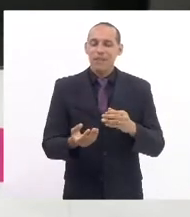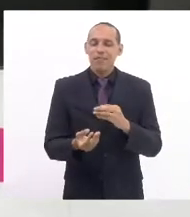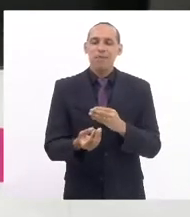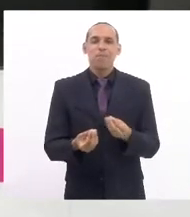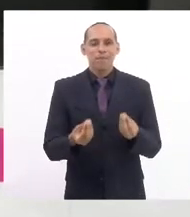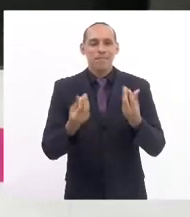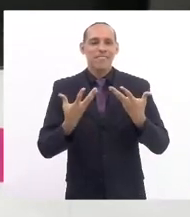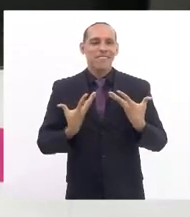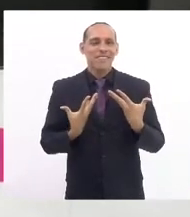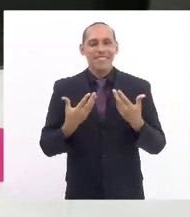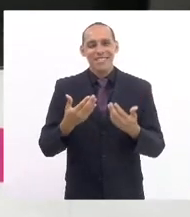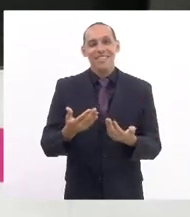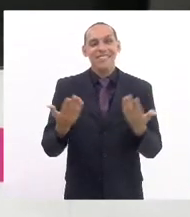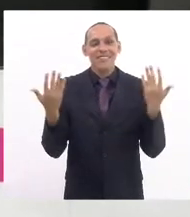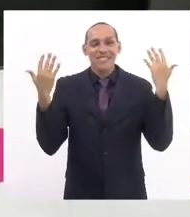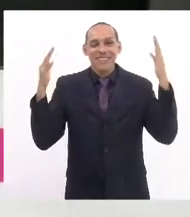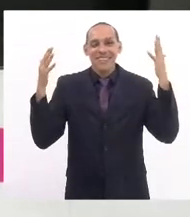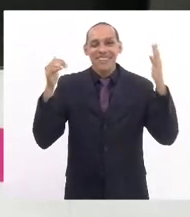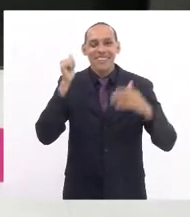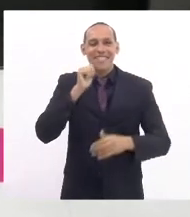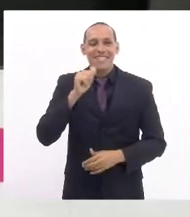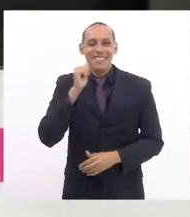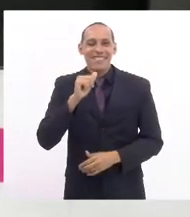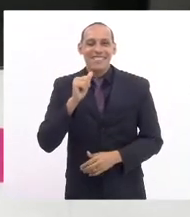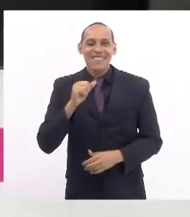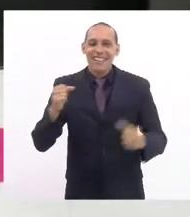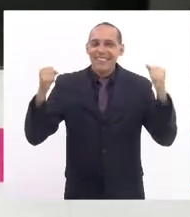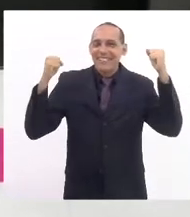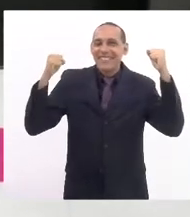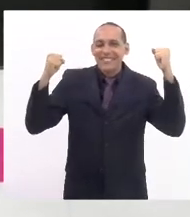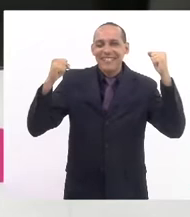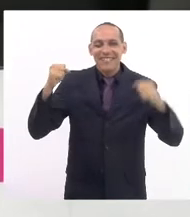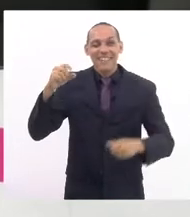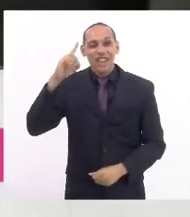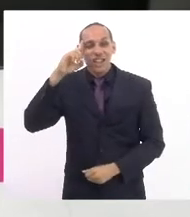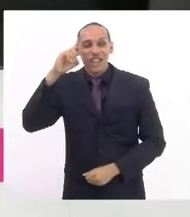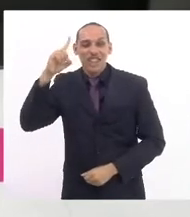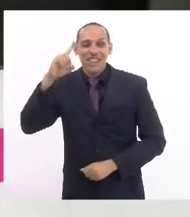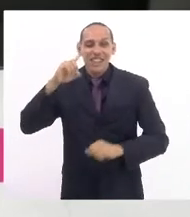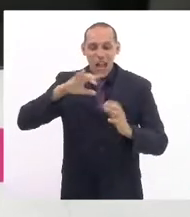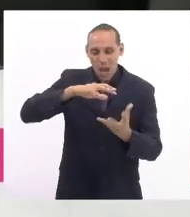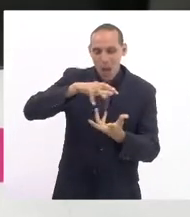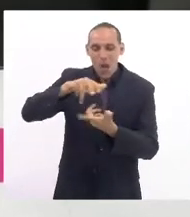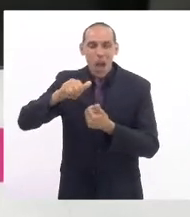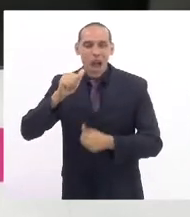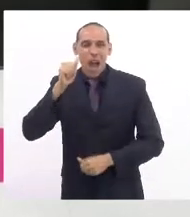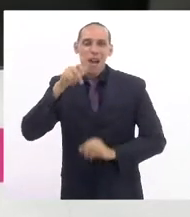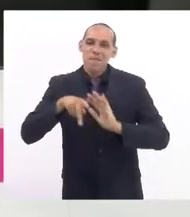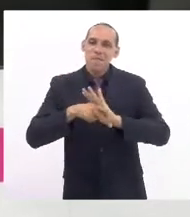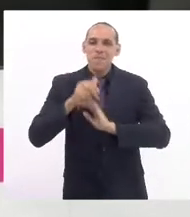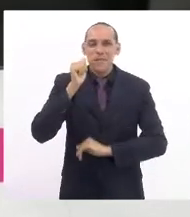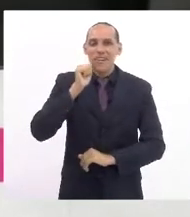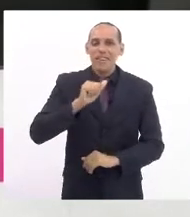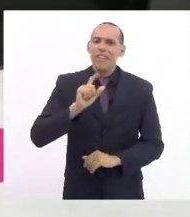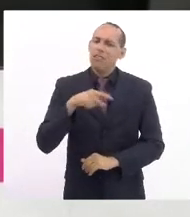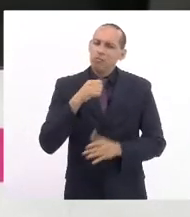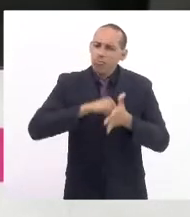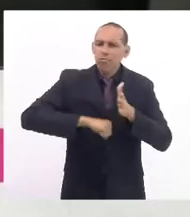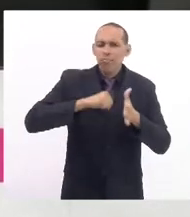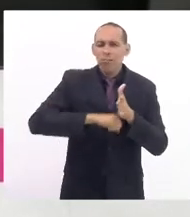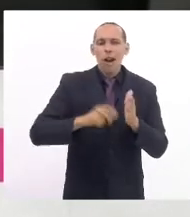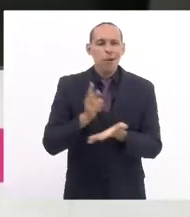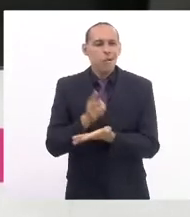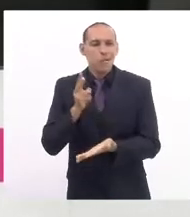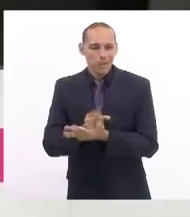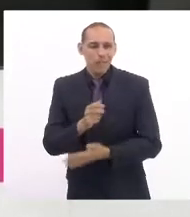Parabéns às mulheres, viva o Dia Internacional da Mulher e que possamos continuar lutando, deputada enfermeira